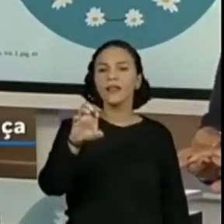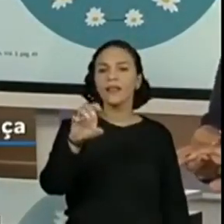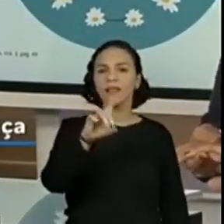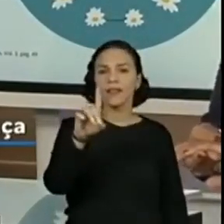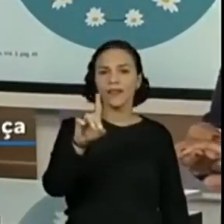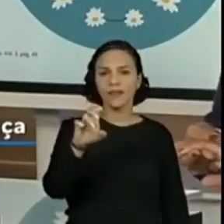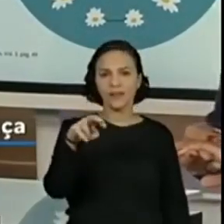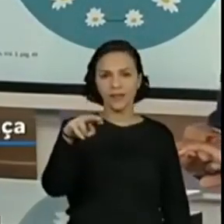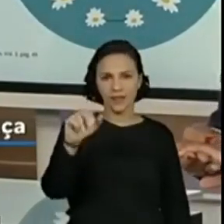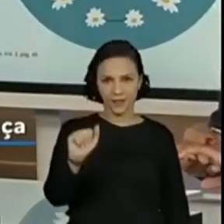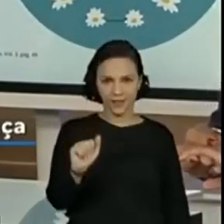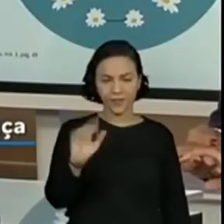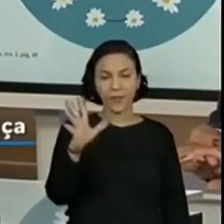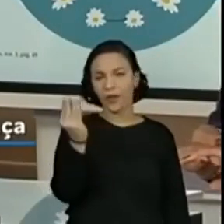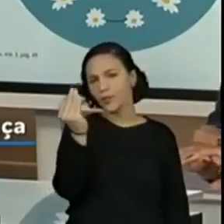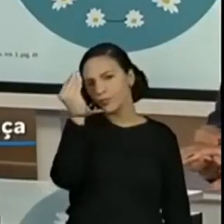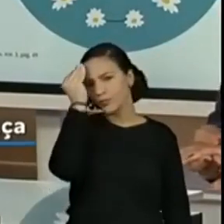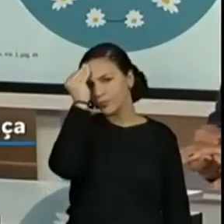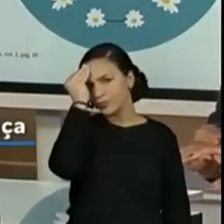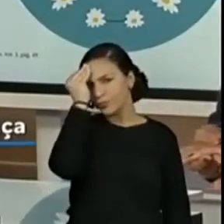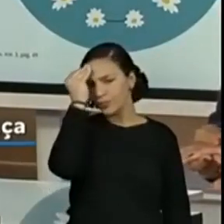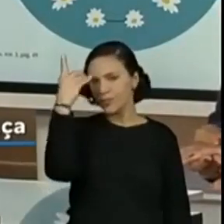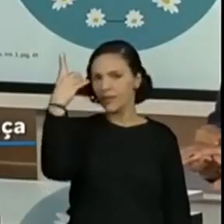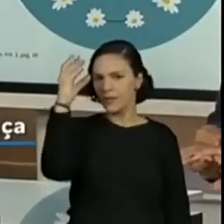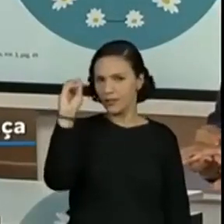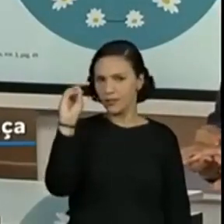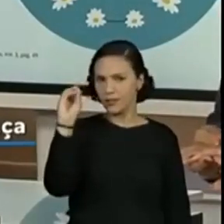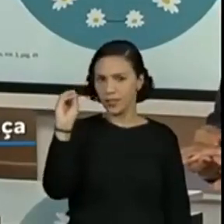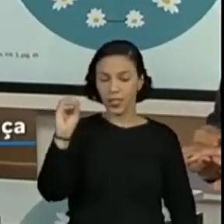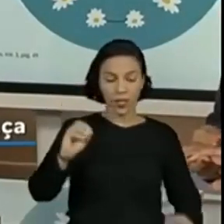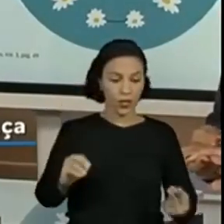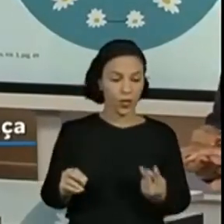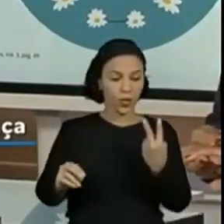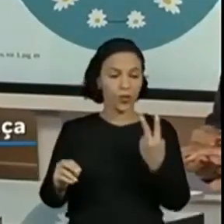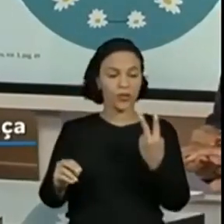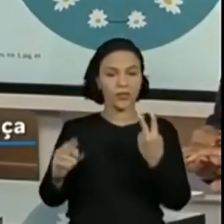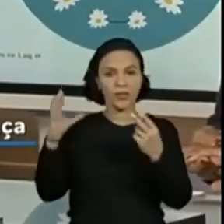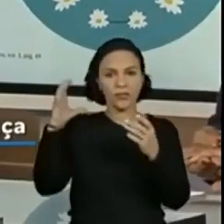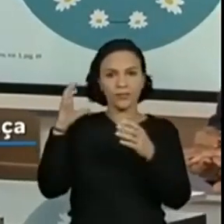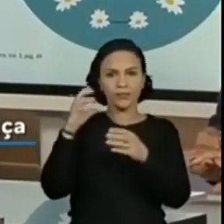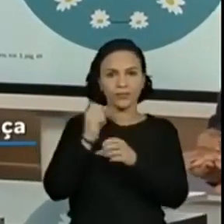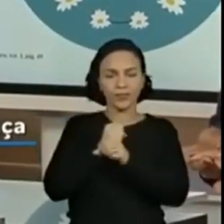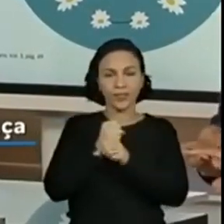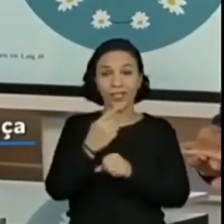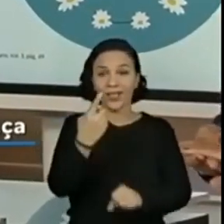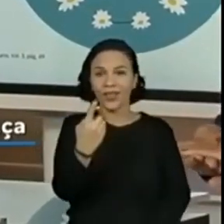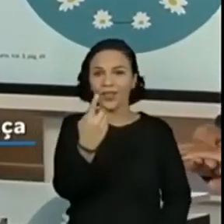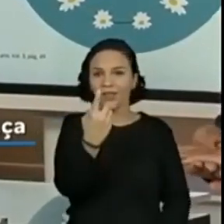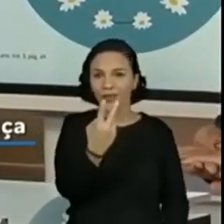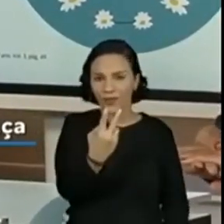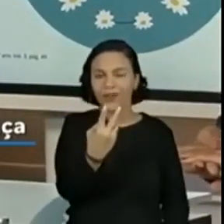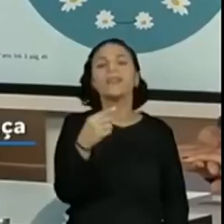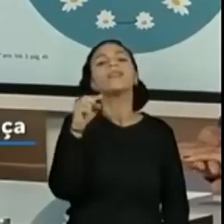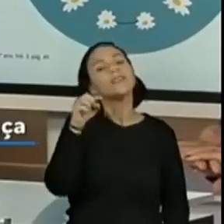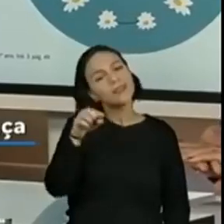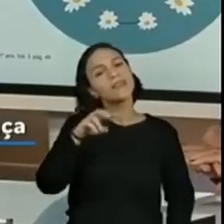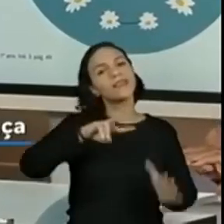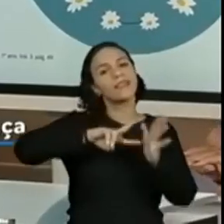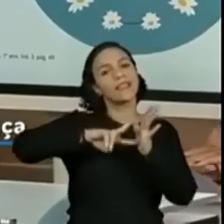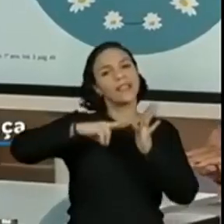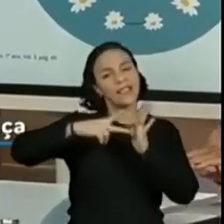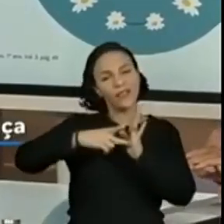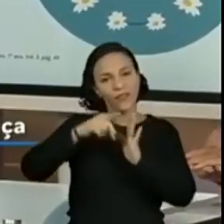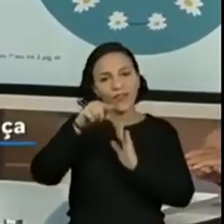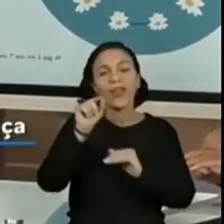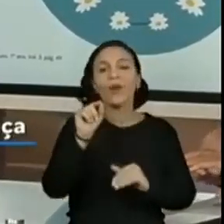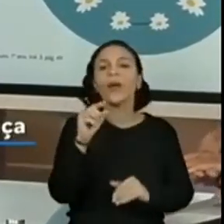dois, então olha ali, dez na cabeça, mais dois. Onze, doze, eu vou ter uma dúzia. Então,